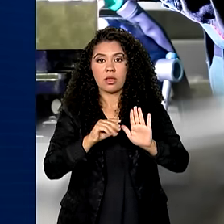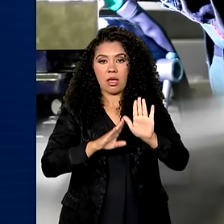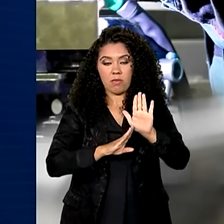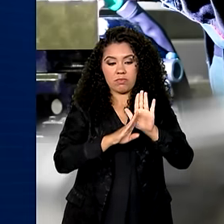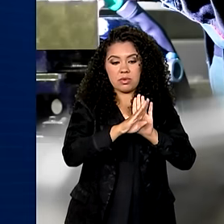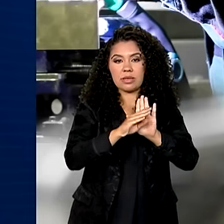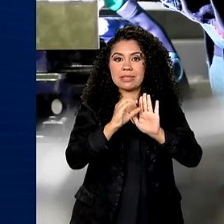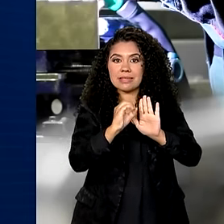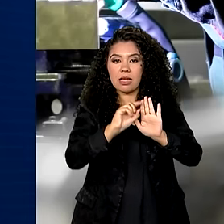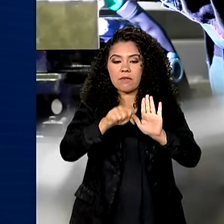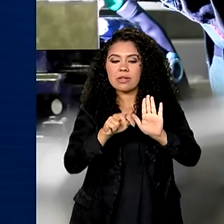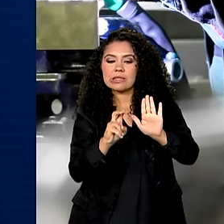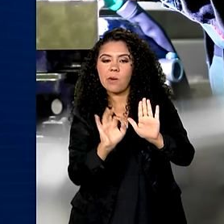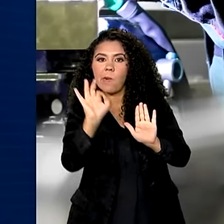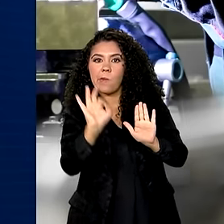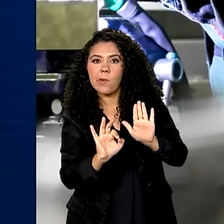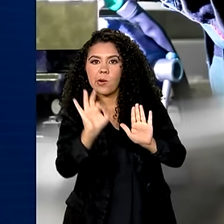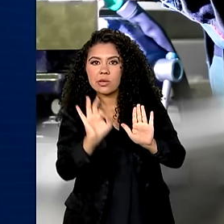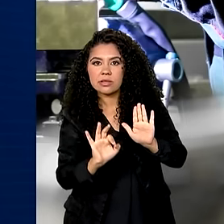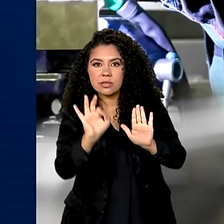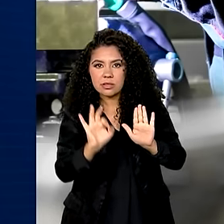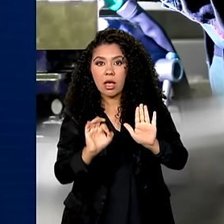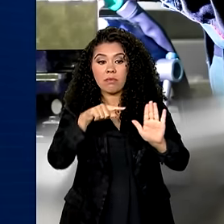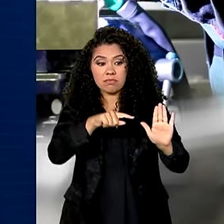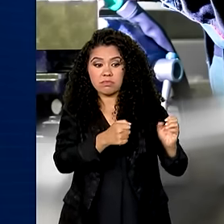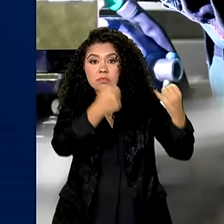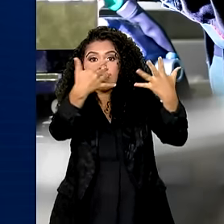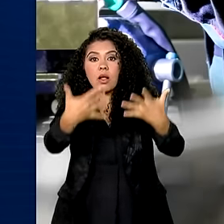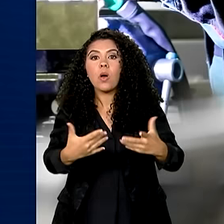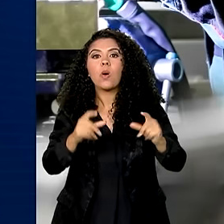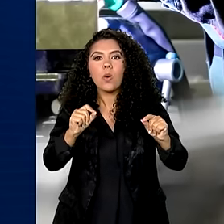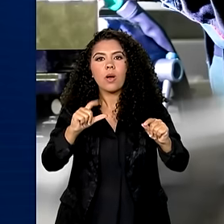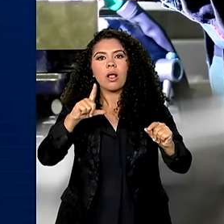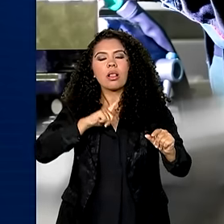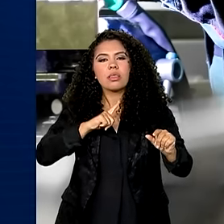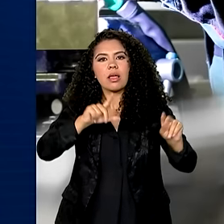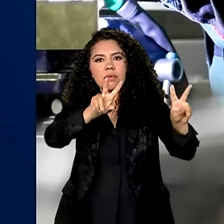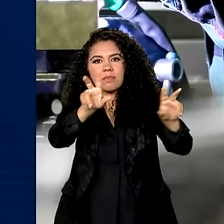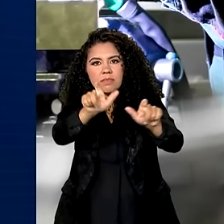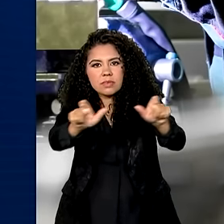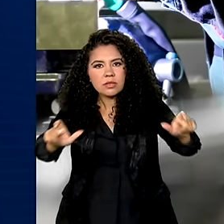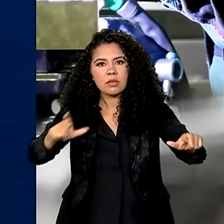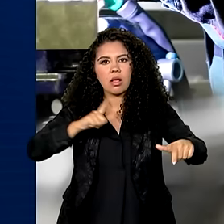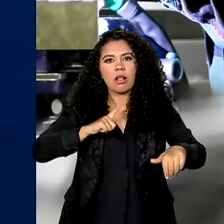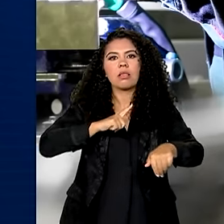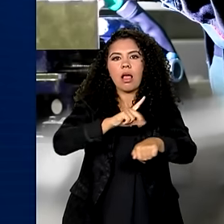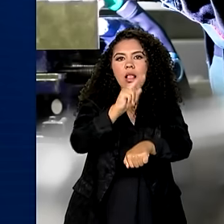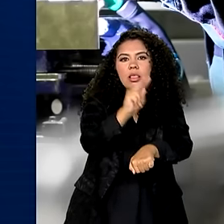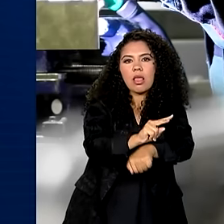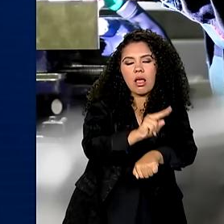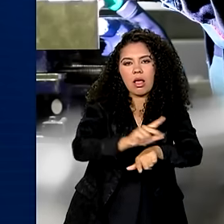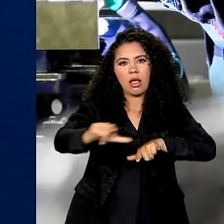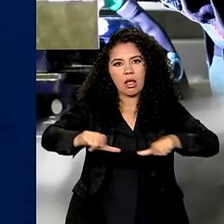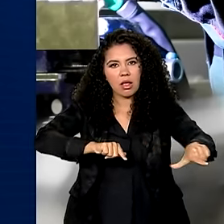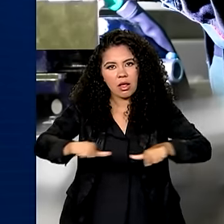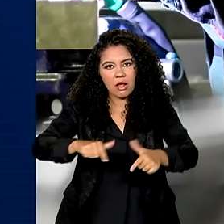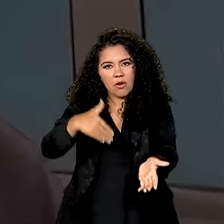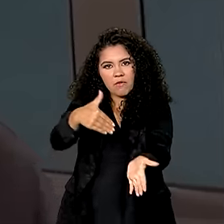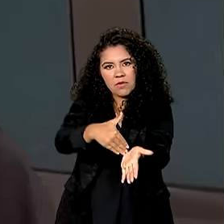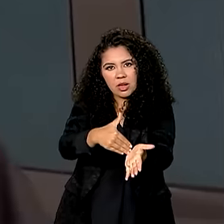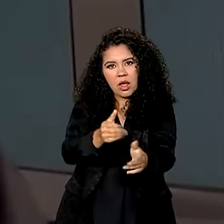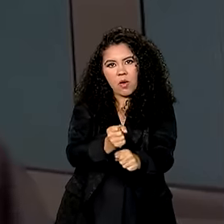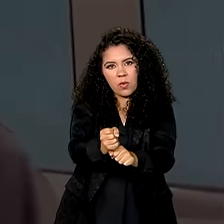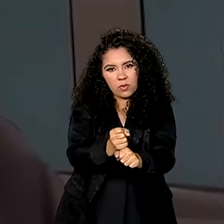,5 ponto percentual. A explicação está no fim dos empregos temporários do período de fim de ano.